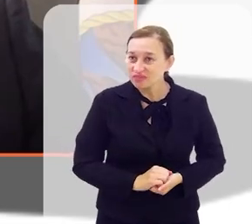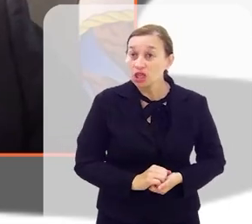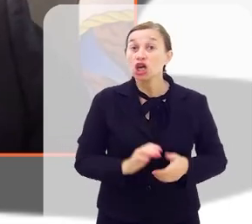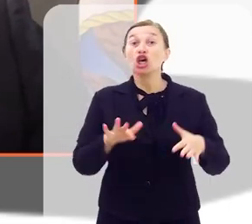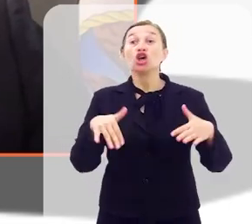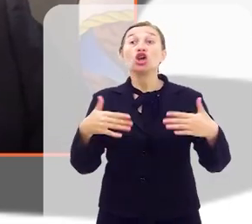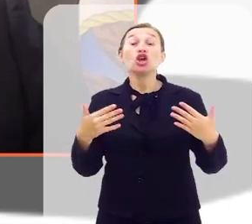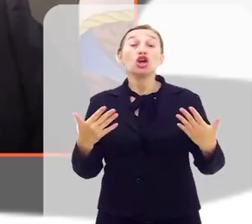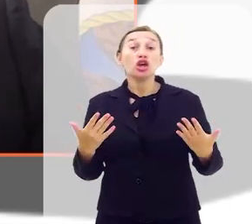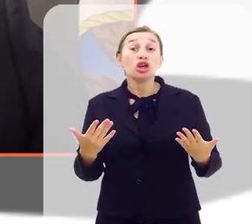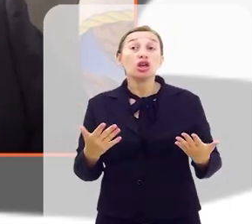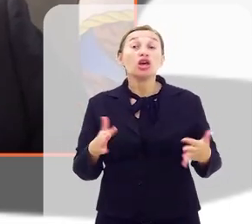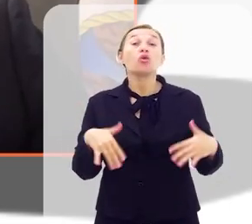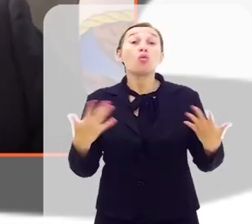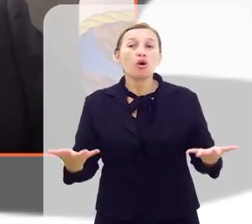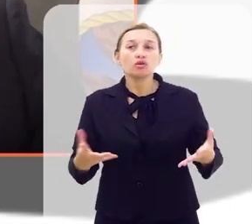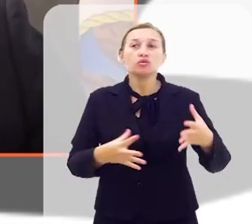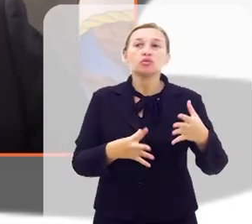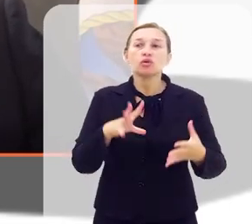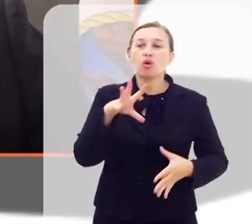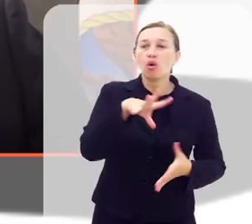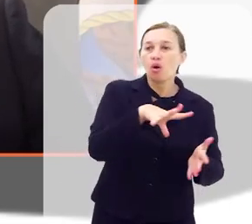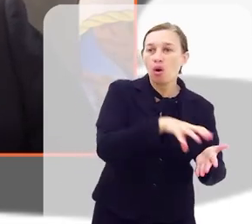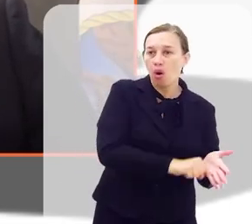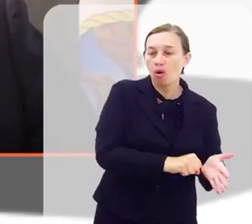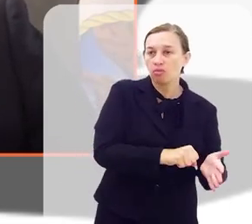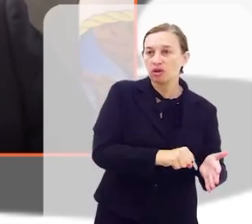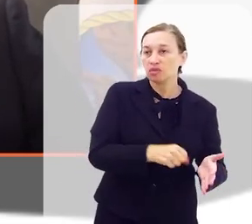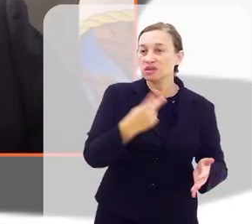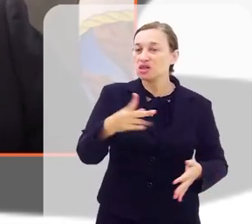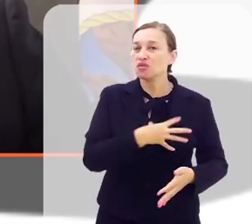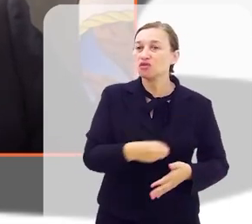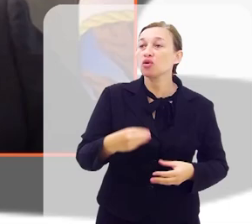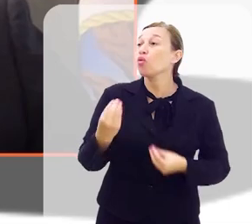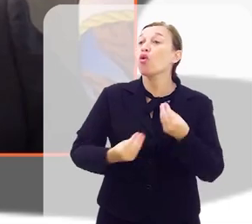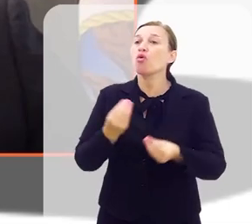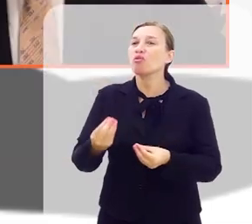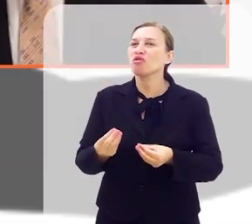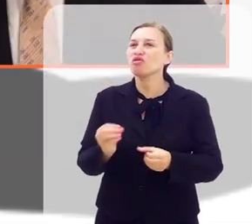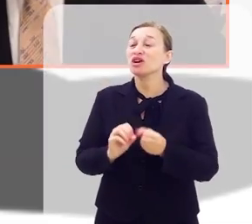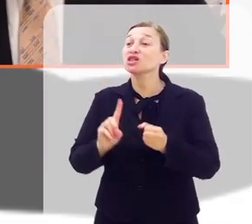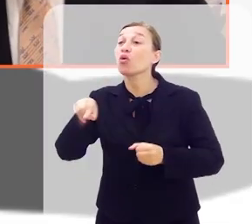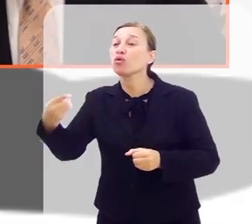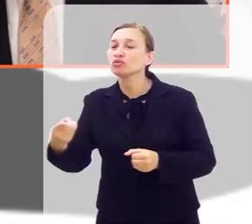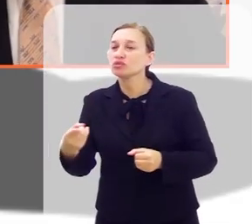E quando furtam o seu filho, como é que você vai fazer um outro filho?